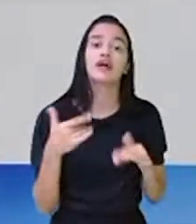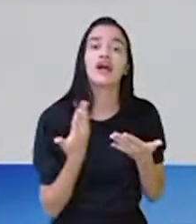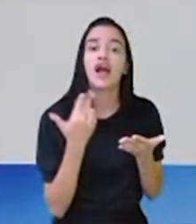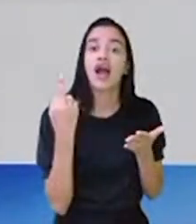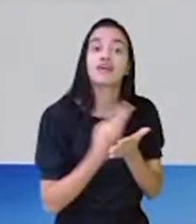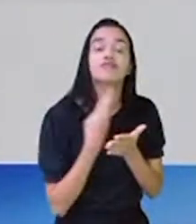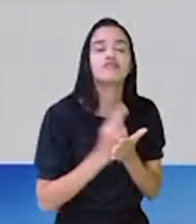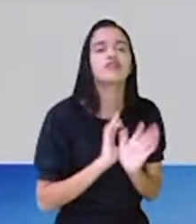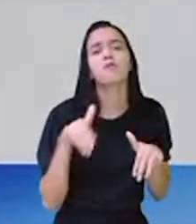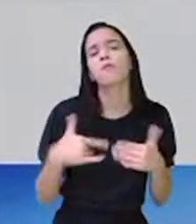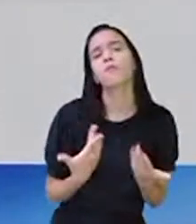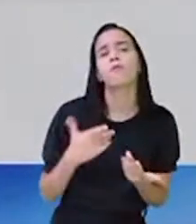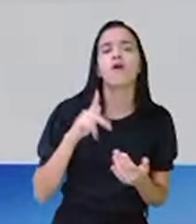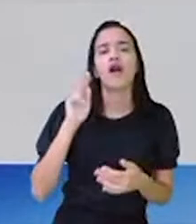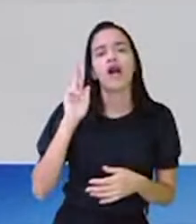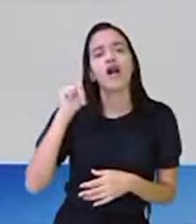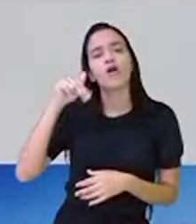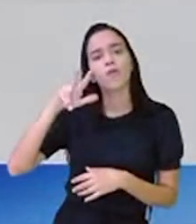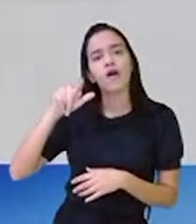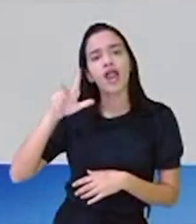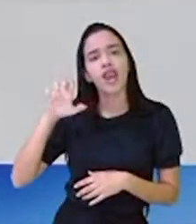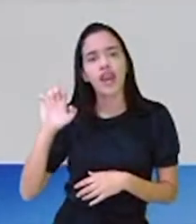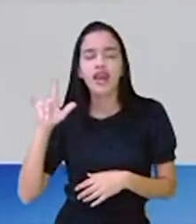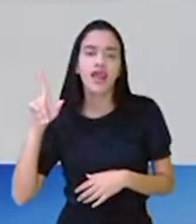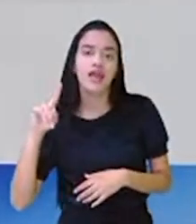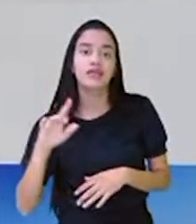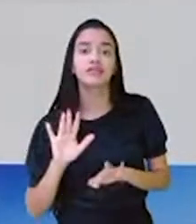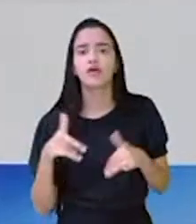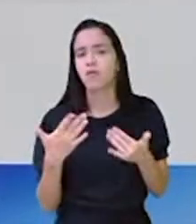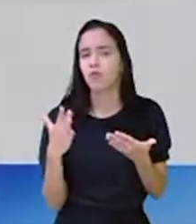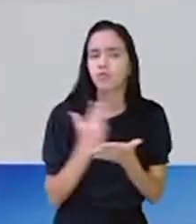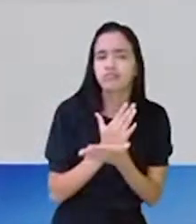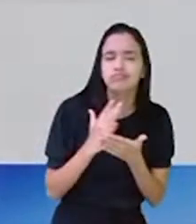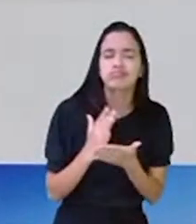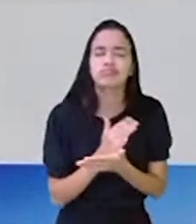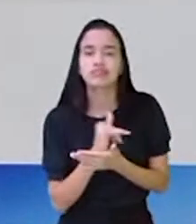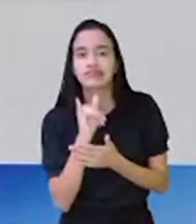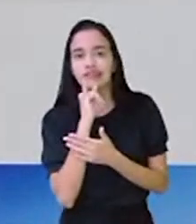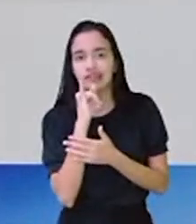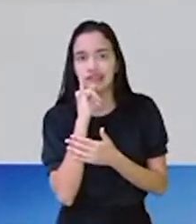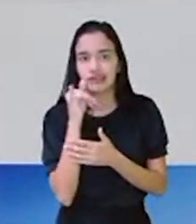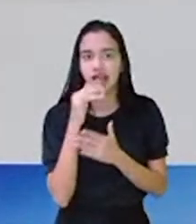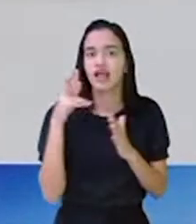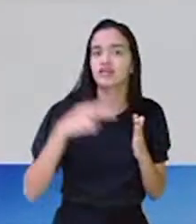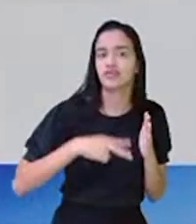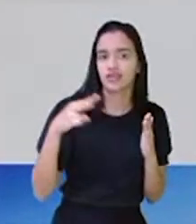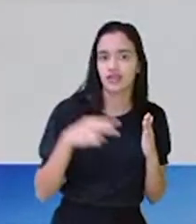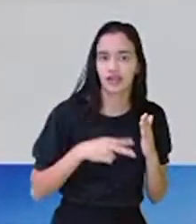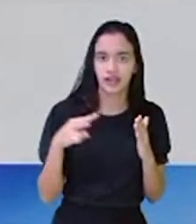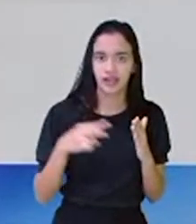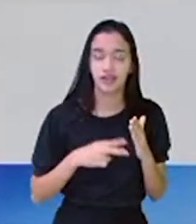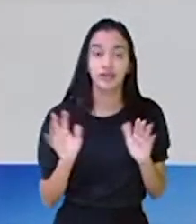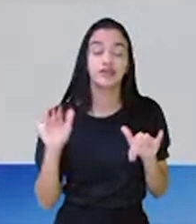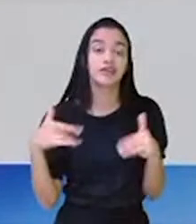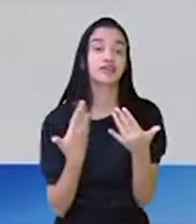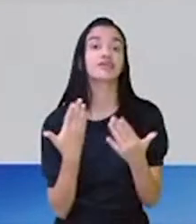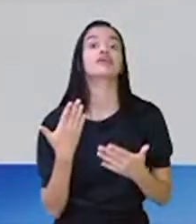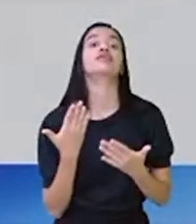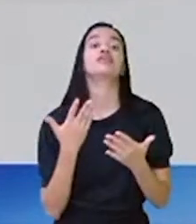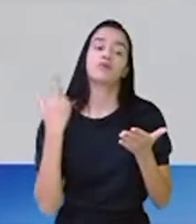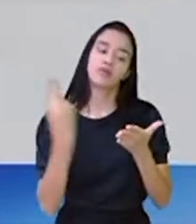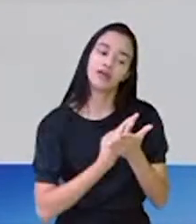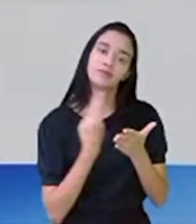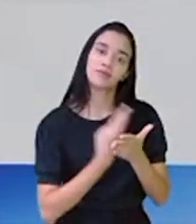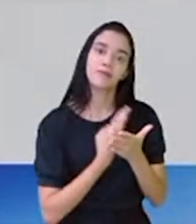Qualé. Eu já trouxe aqui para vocês alguns exemplares. A gente já leu alguns reportagens. E nesta